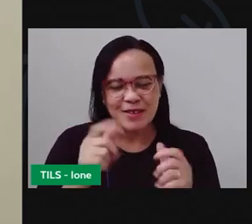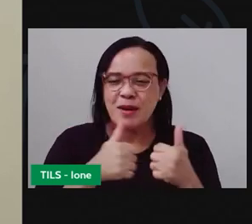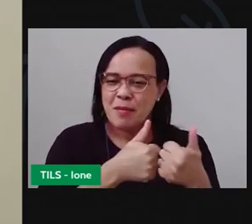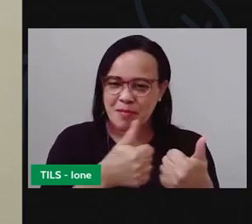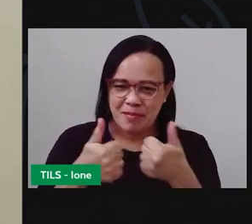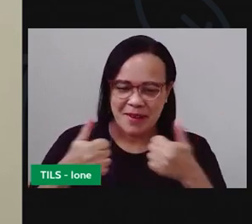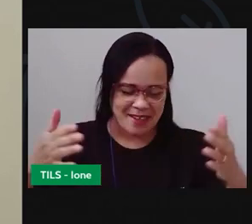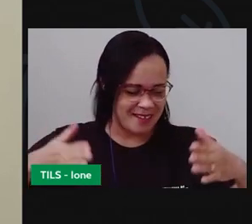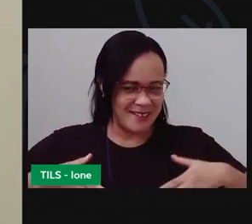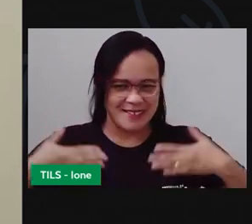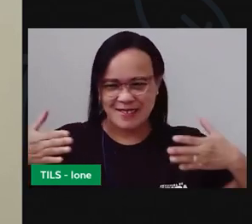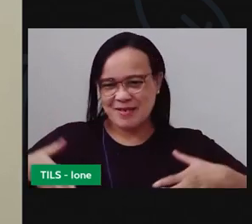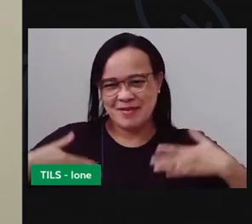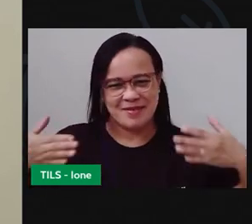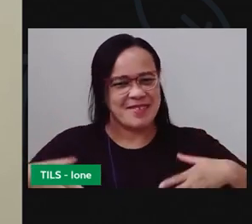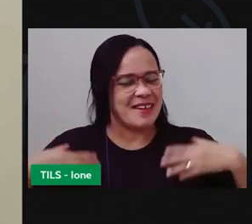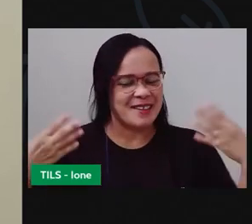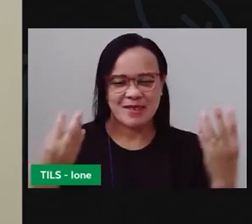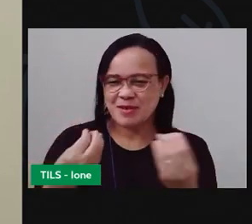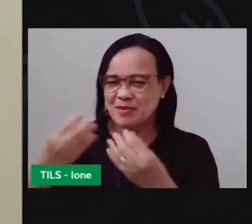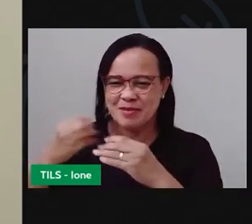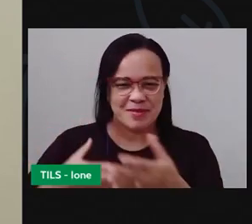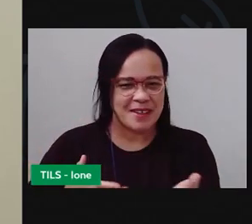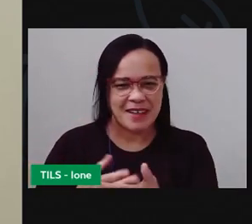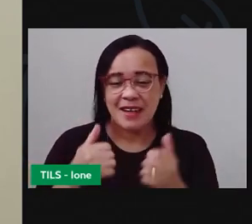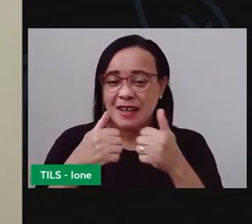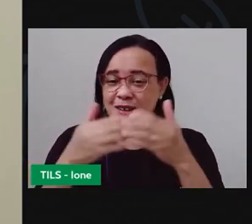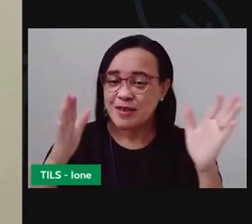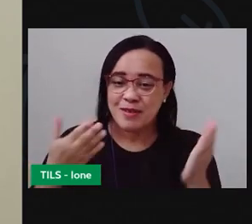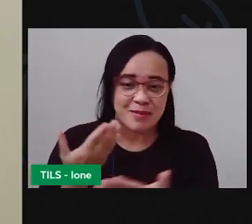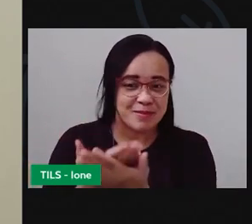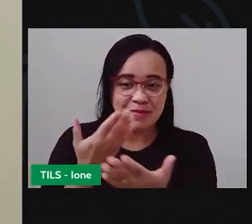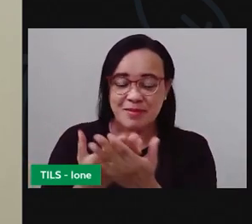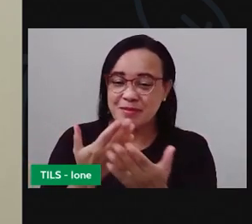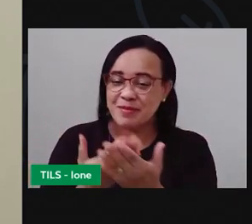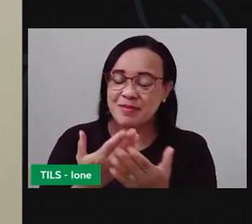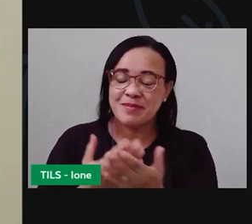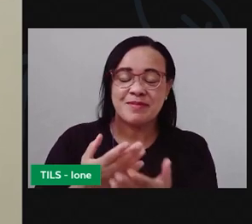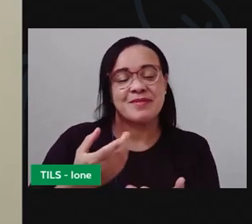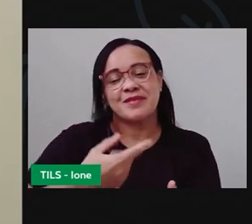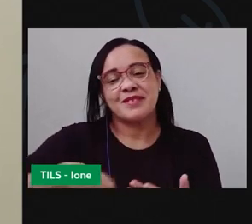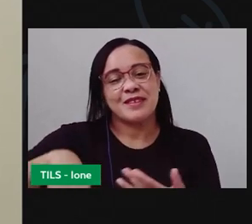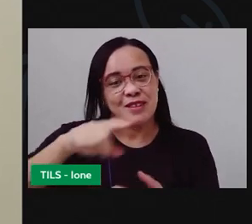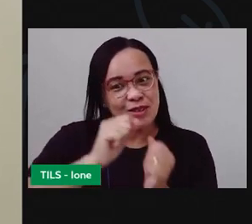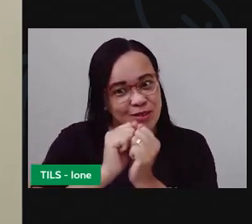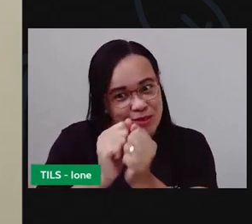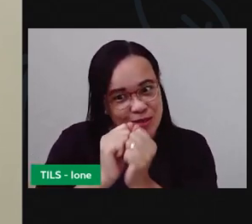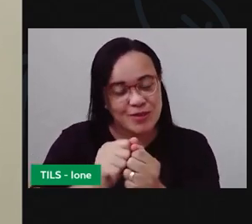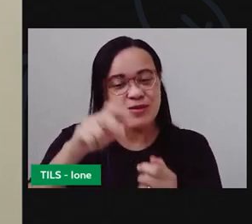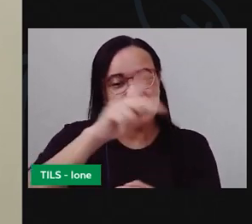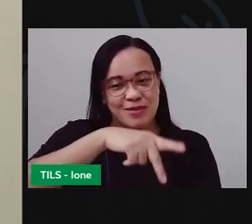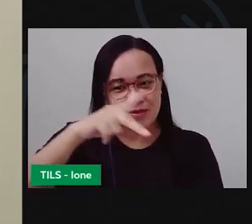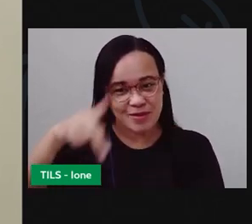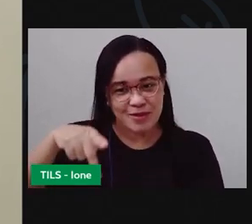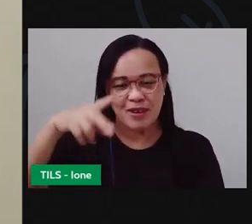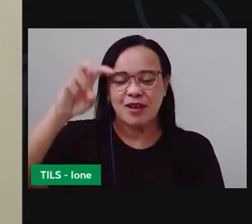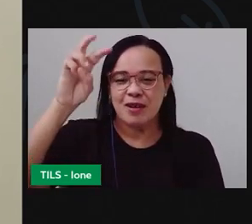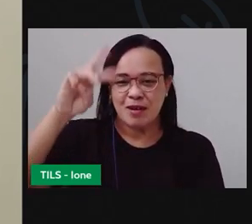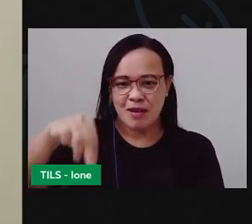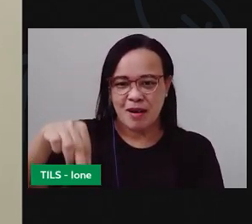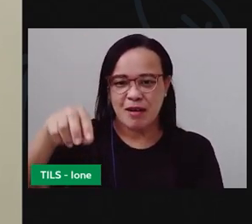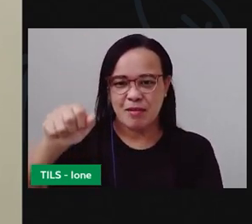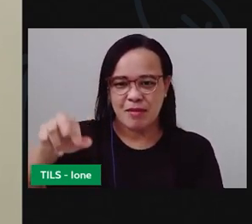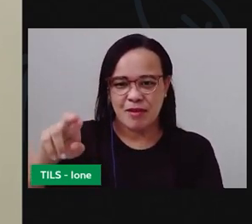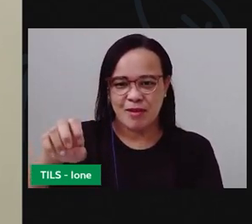animados, muito animados, para começar mais uma aula comigo, para a Marcela. Hoje nós